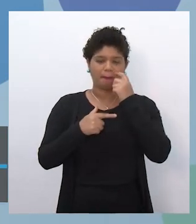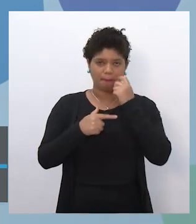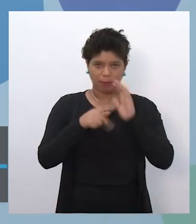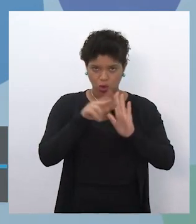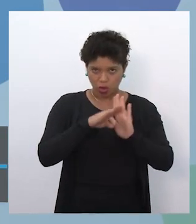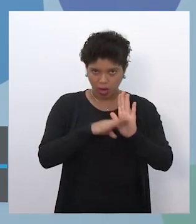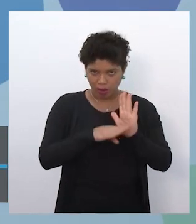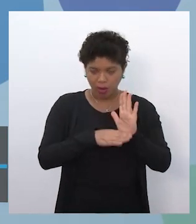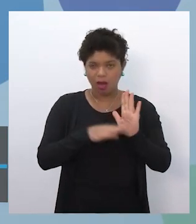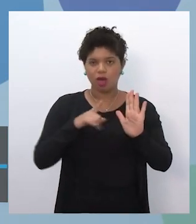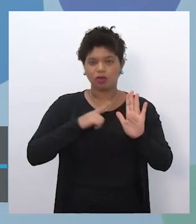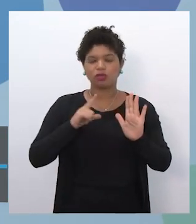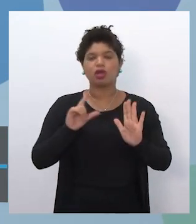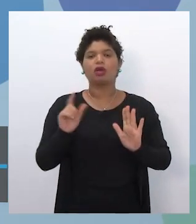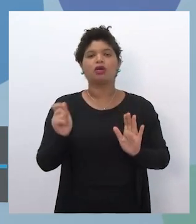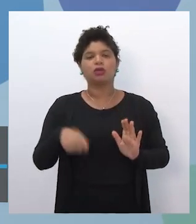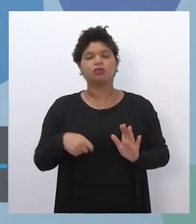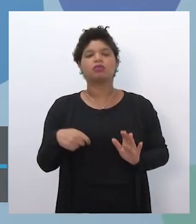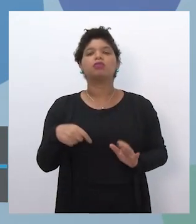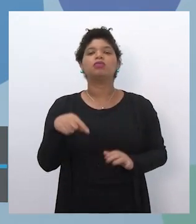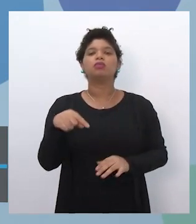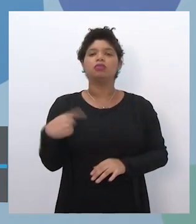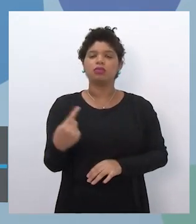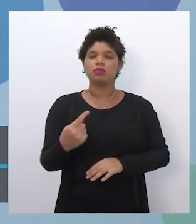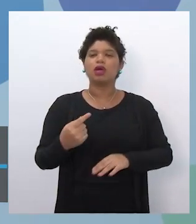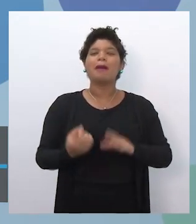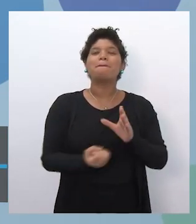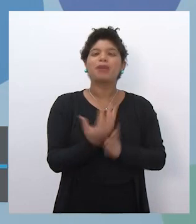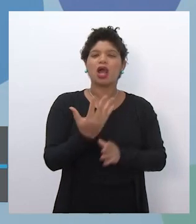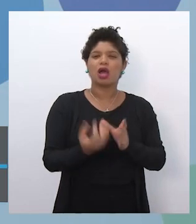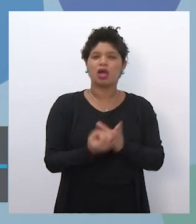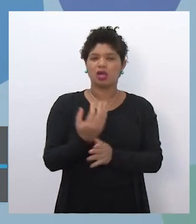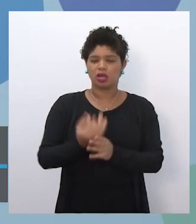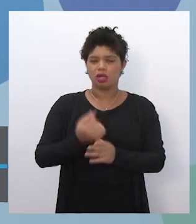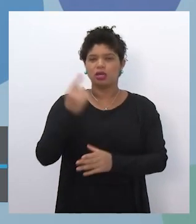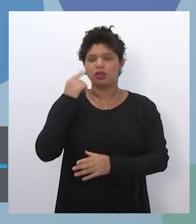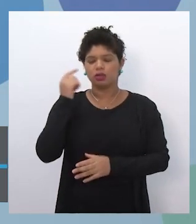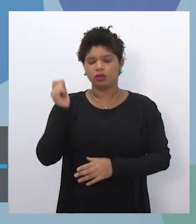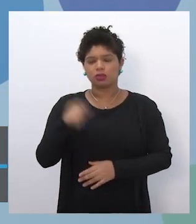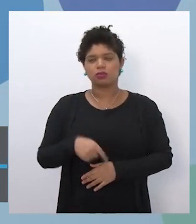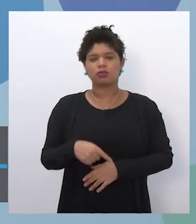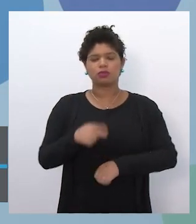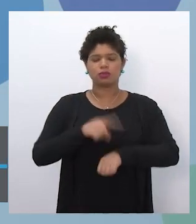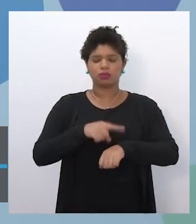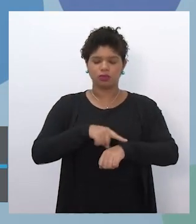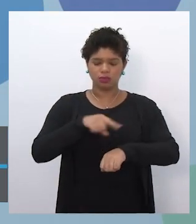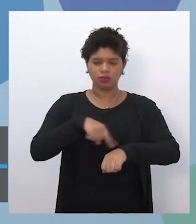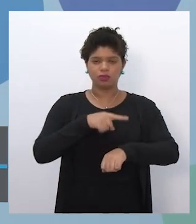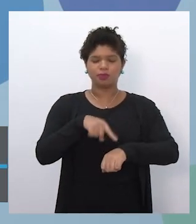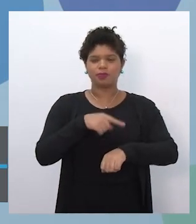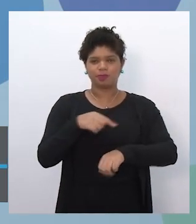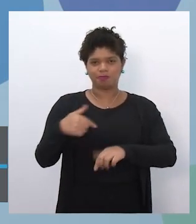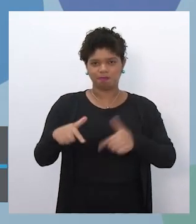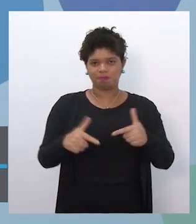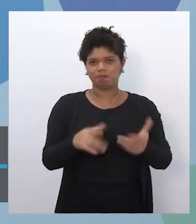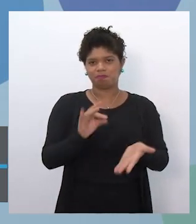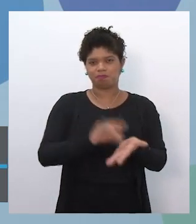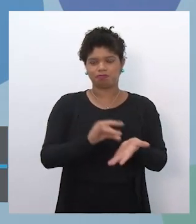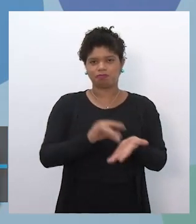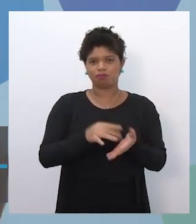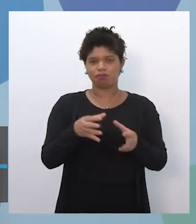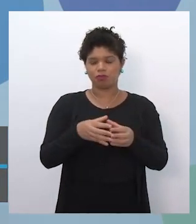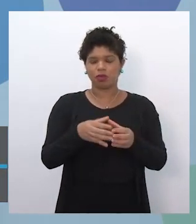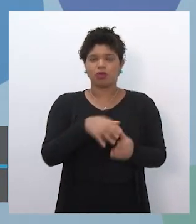as orientações de estudo acontecendo, esses projetos sendo implementados, essa expansão de carga horária sendo uma realidade para a nossa rede para esses estudantes